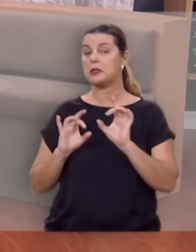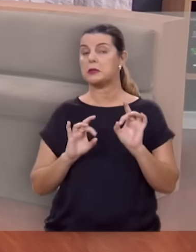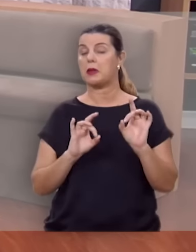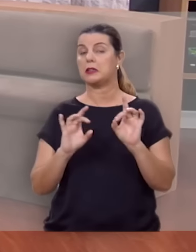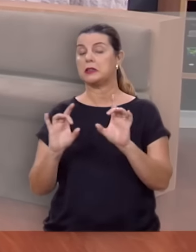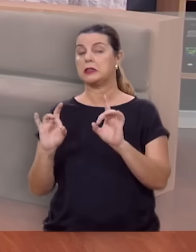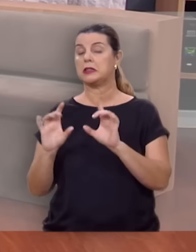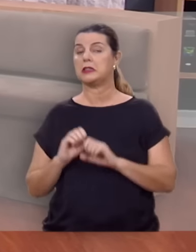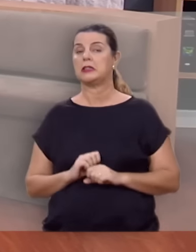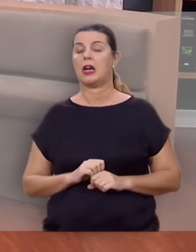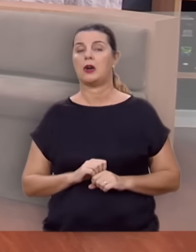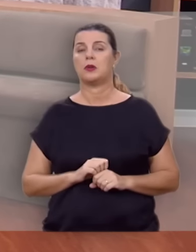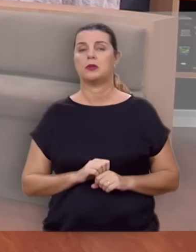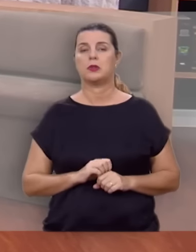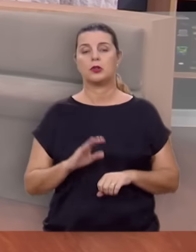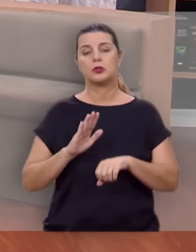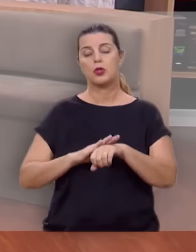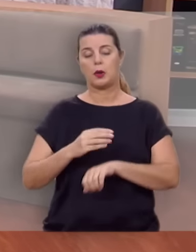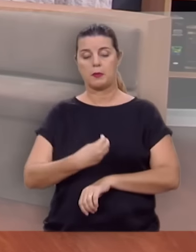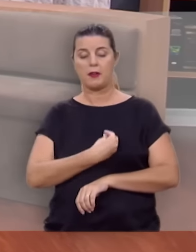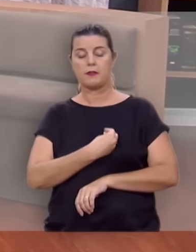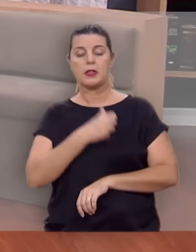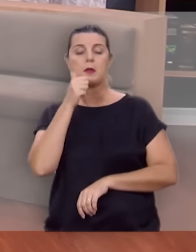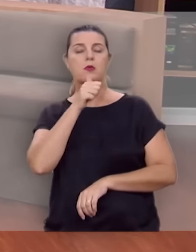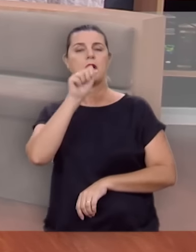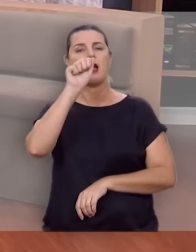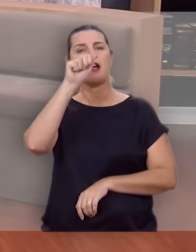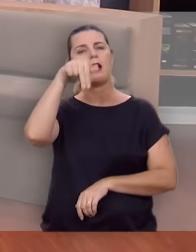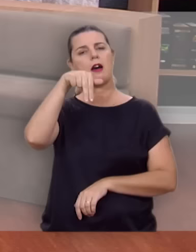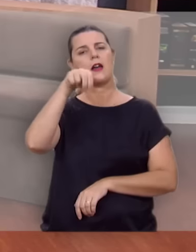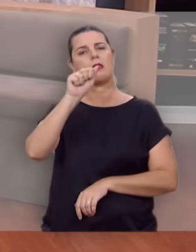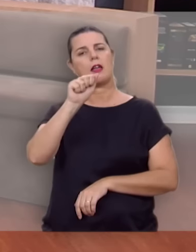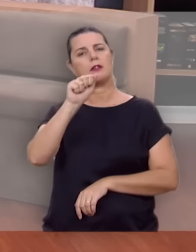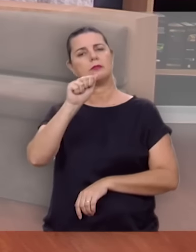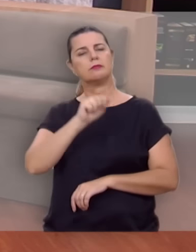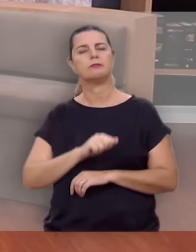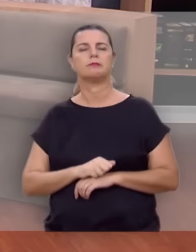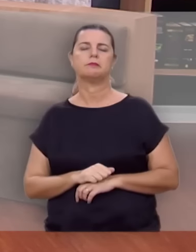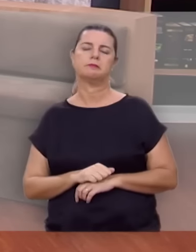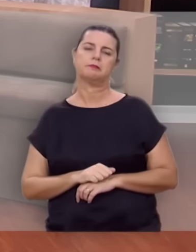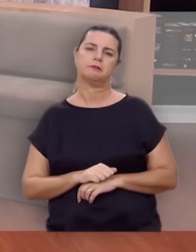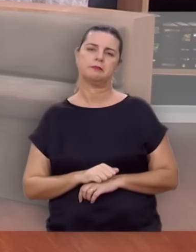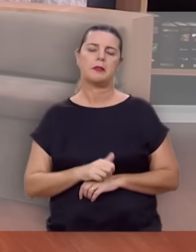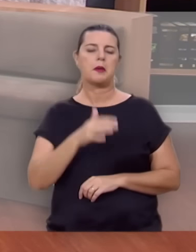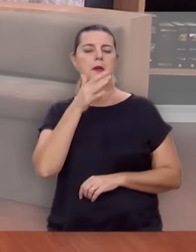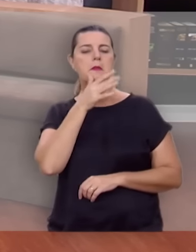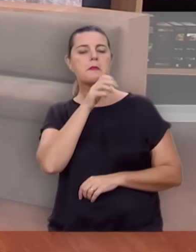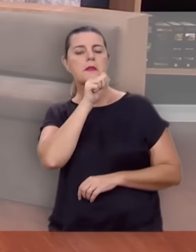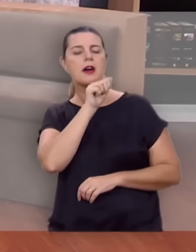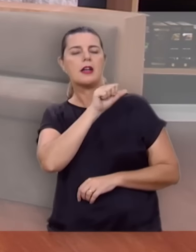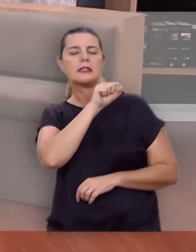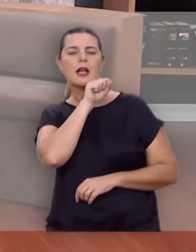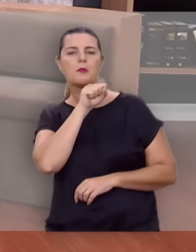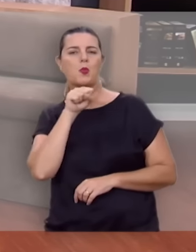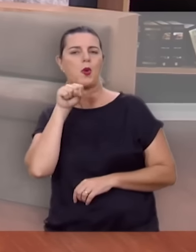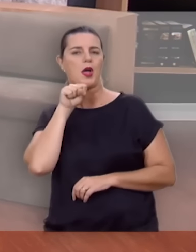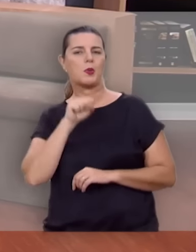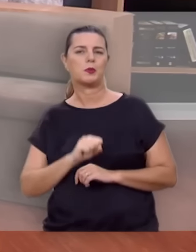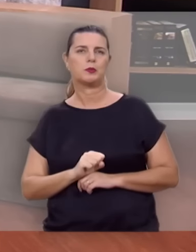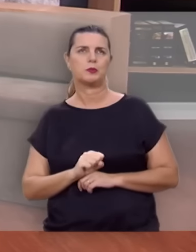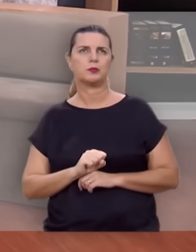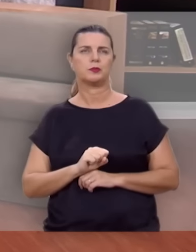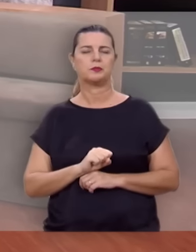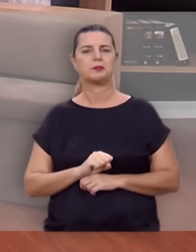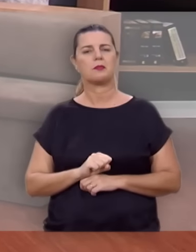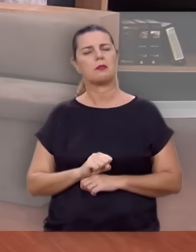tão sublime à luz da vida de Ana, mulher de Eucana, mãe de Samuel,